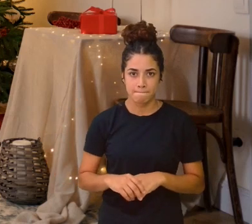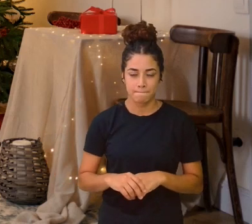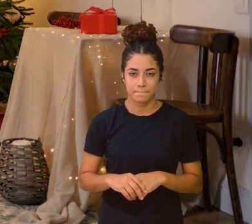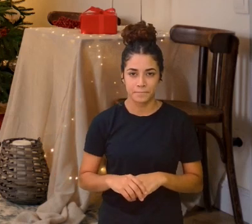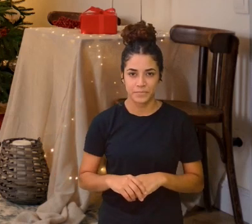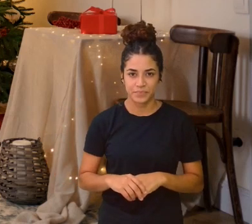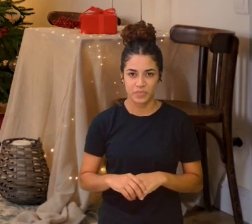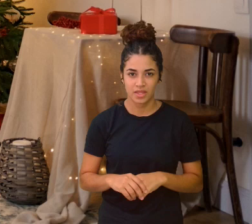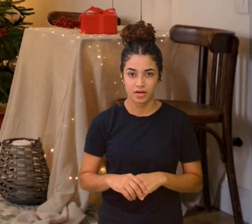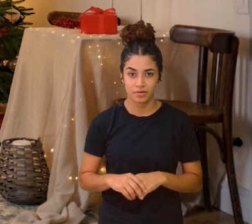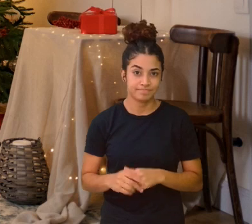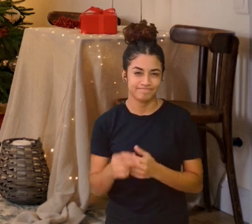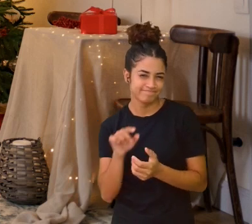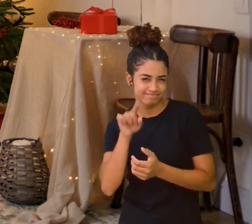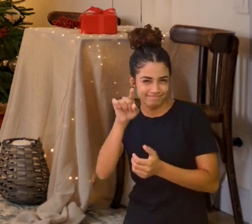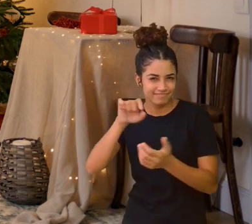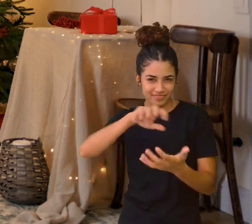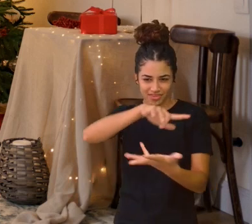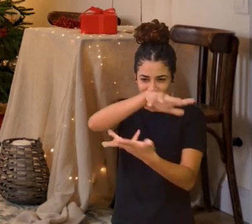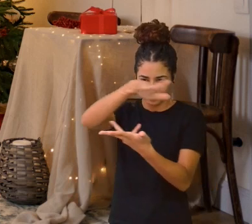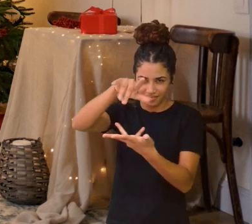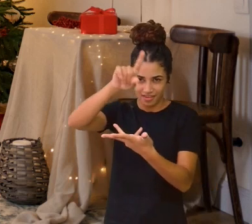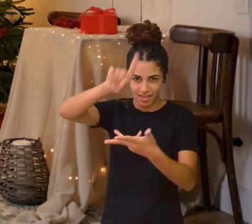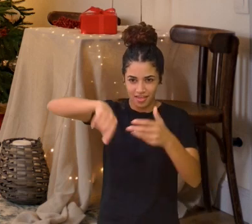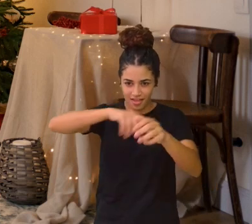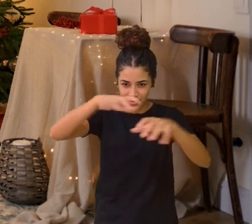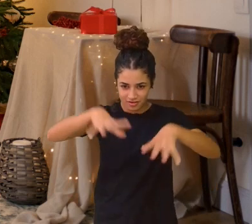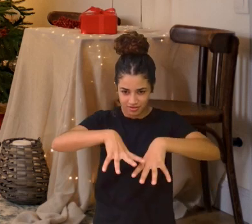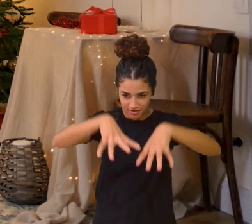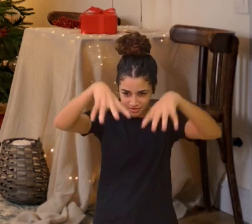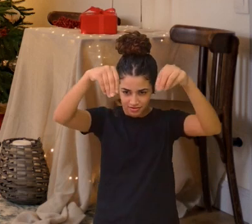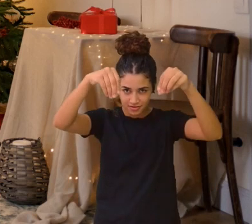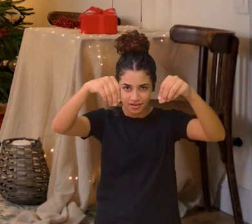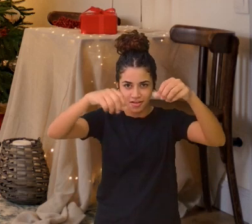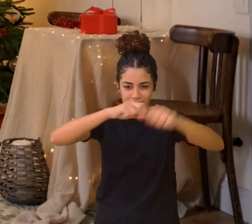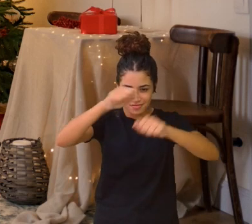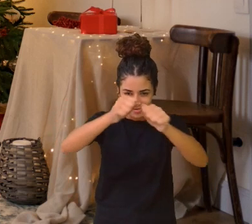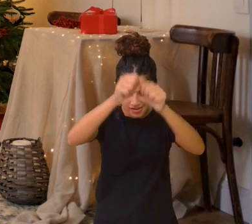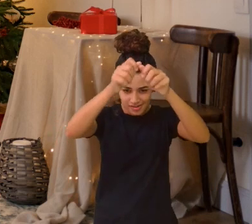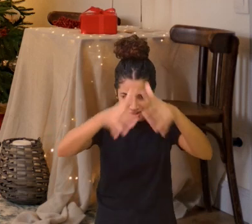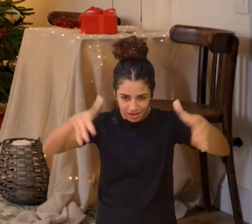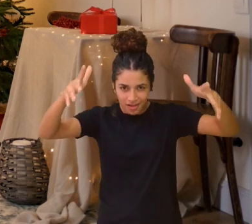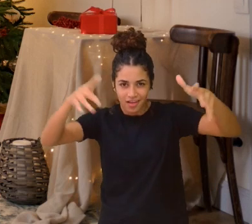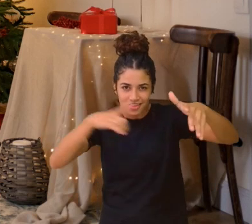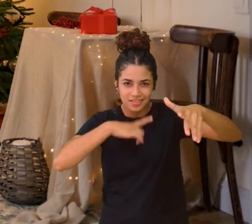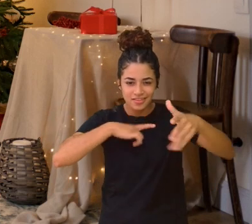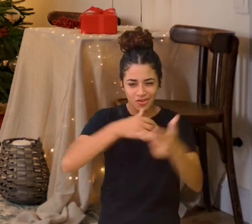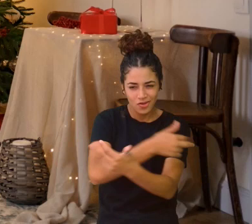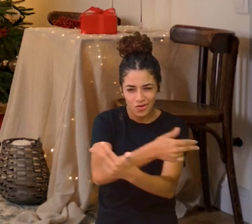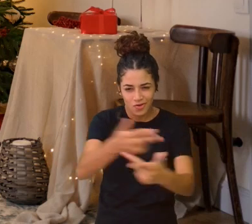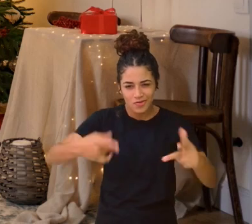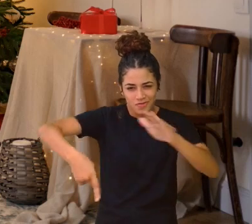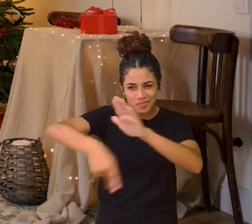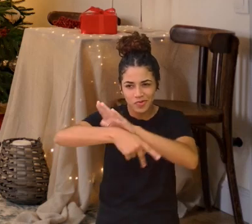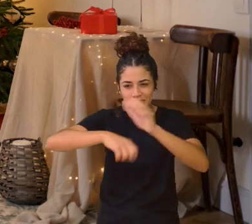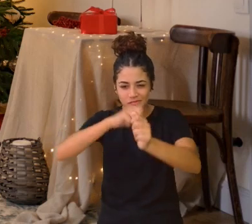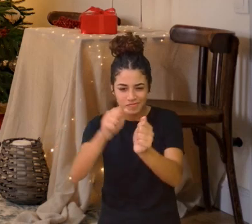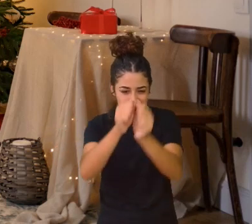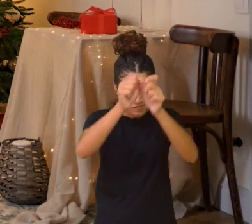Lá era um reino encantado Cheio de coisa encantada